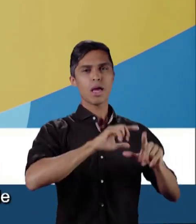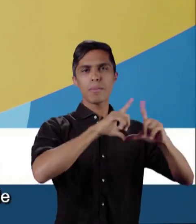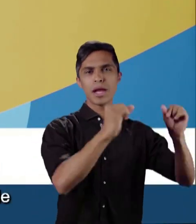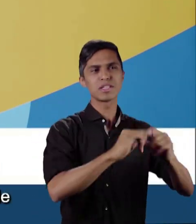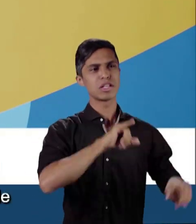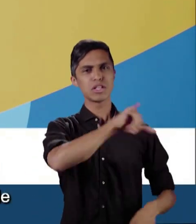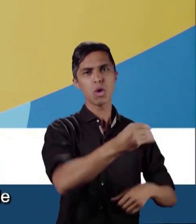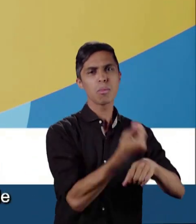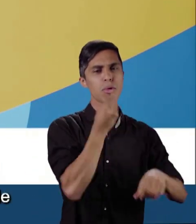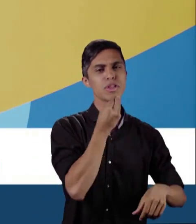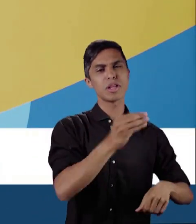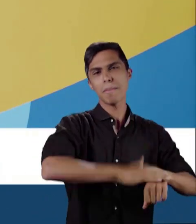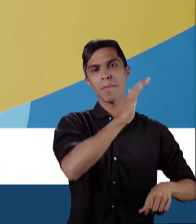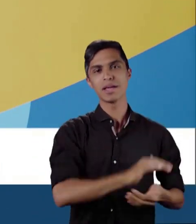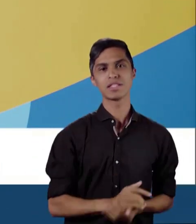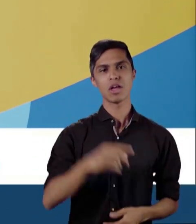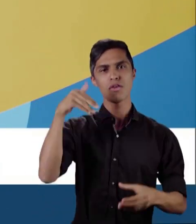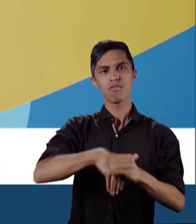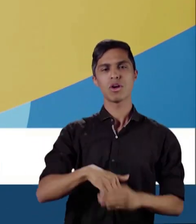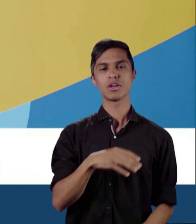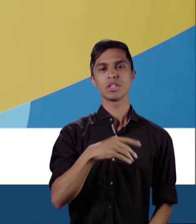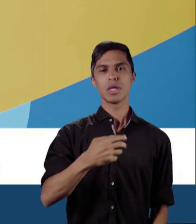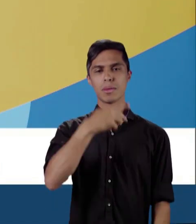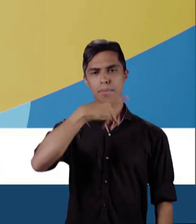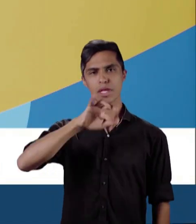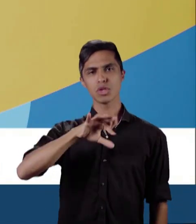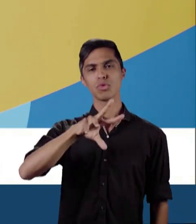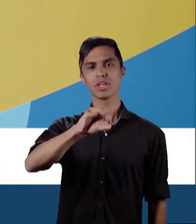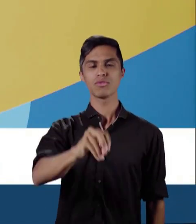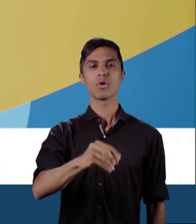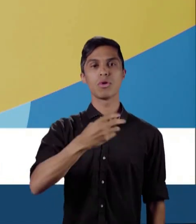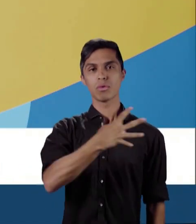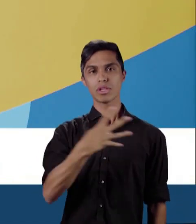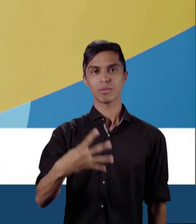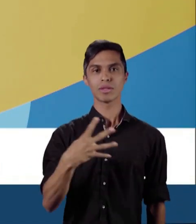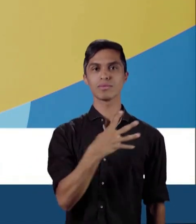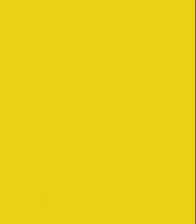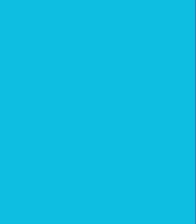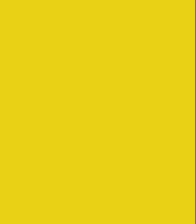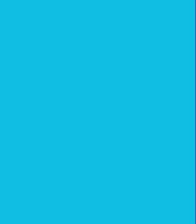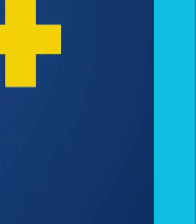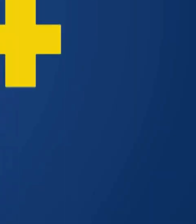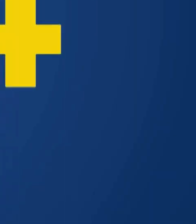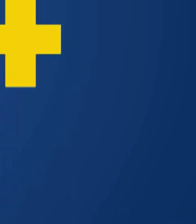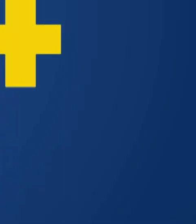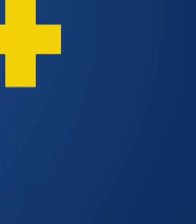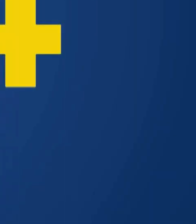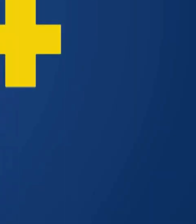renascer como a capital da oportunidade. Vote Pedro Ivo distrital 44-444. Logo acima à direita.